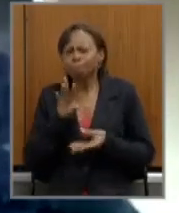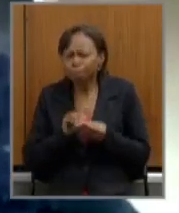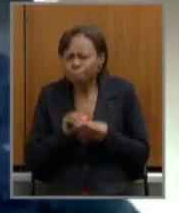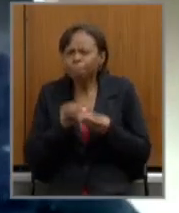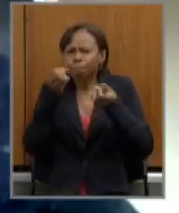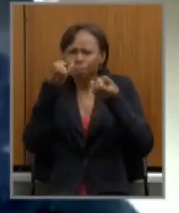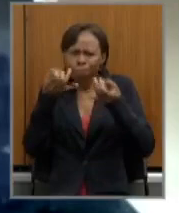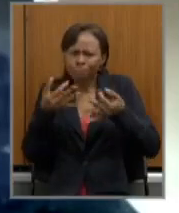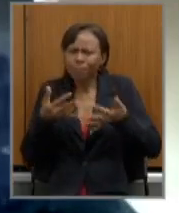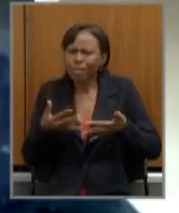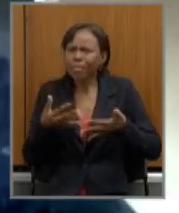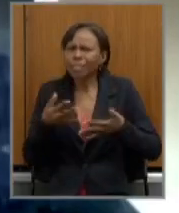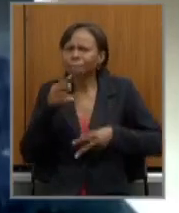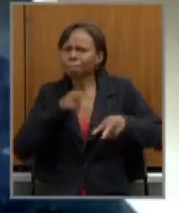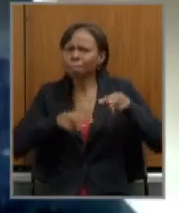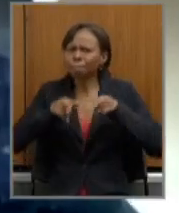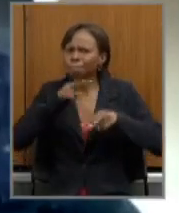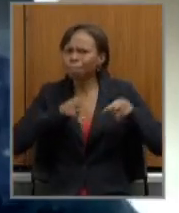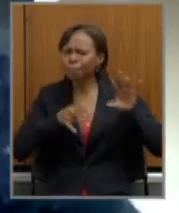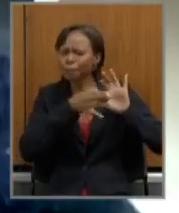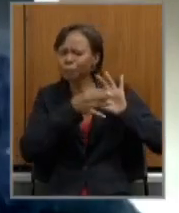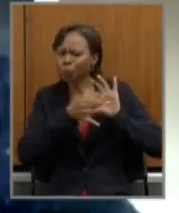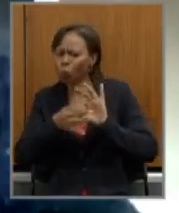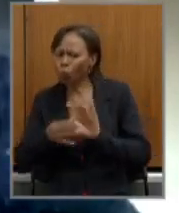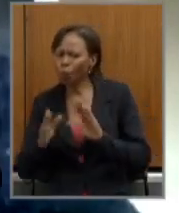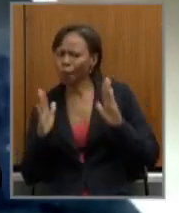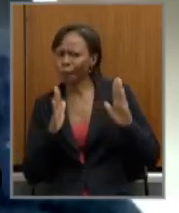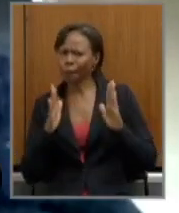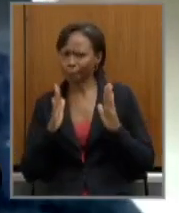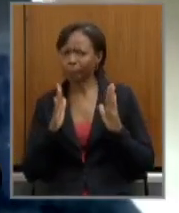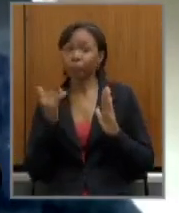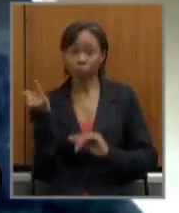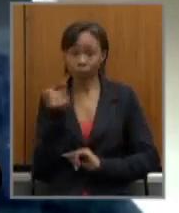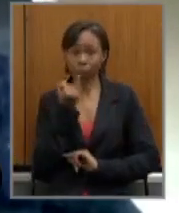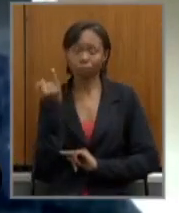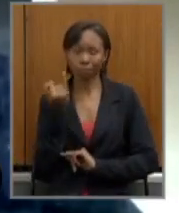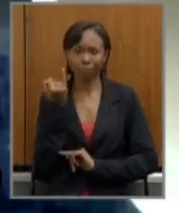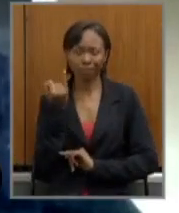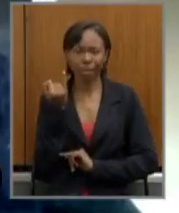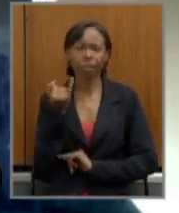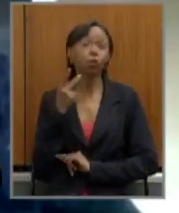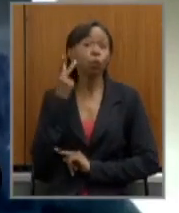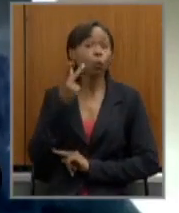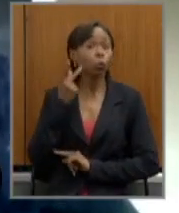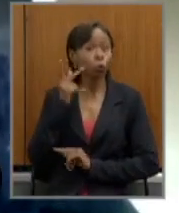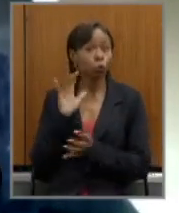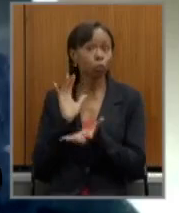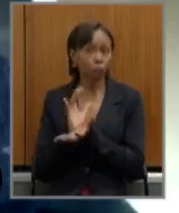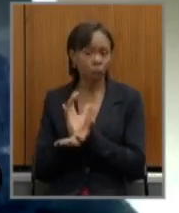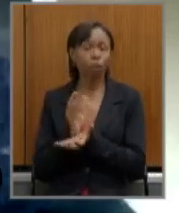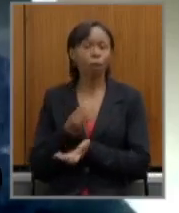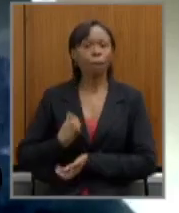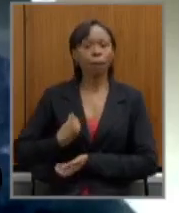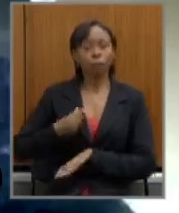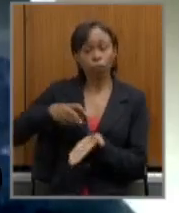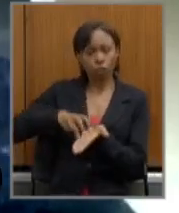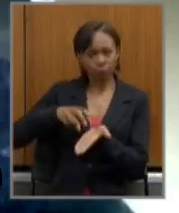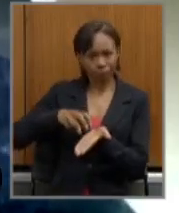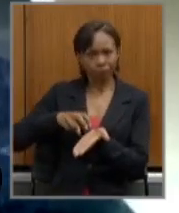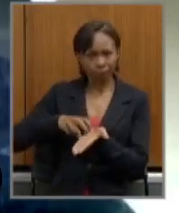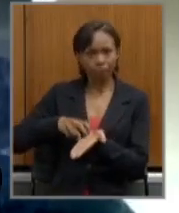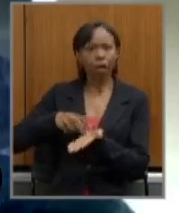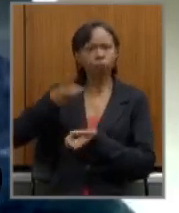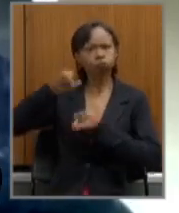uma análise de conjuntura que eu acho que é importante os parlamentares que participaram pela manhã trouxeram